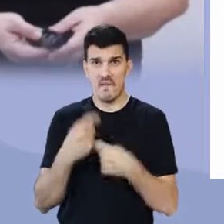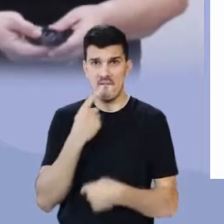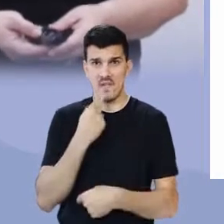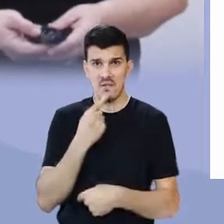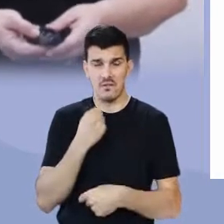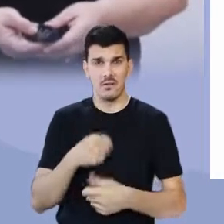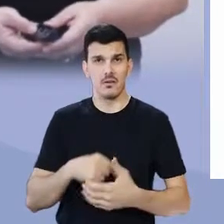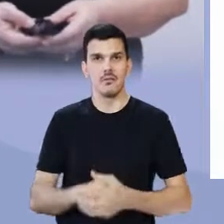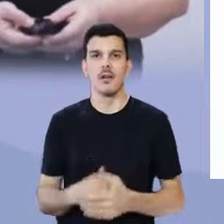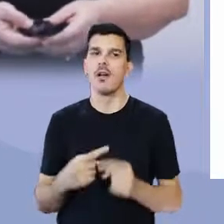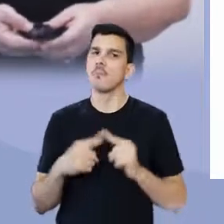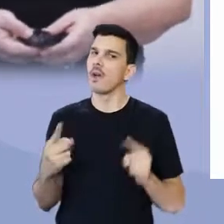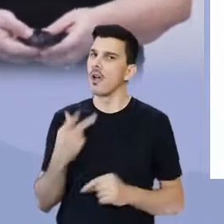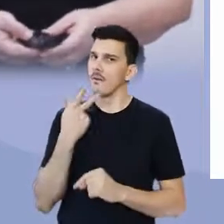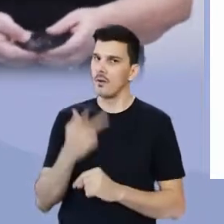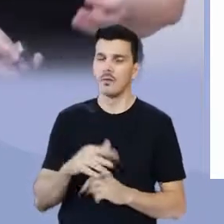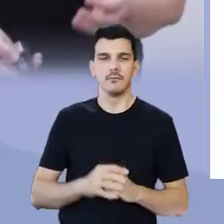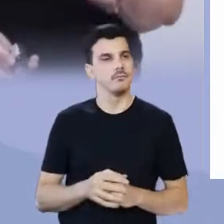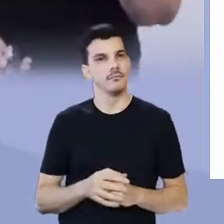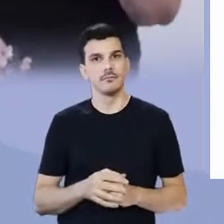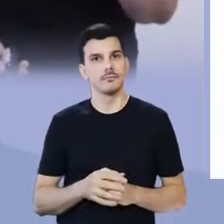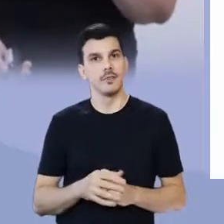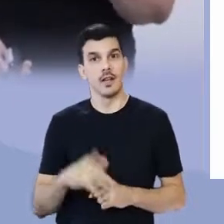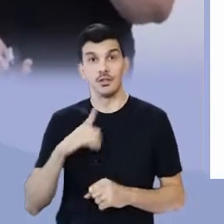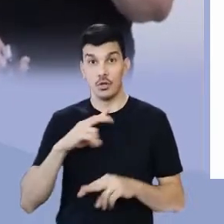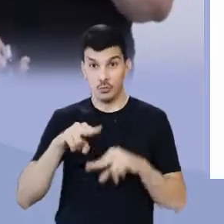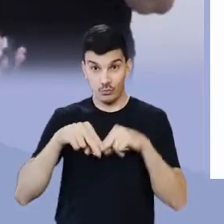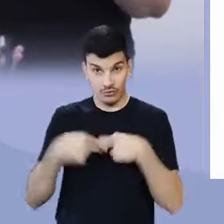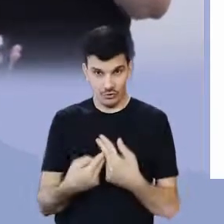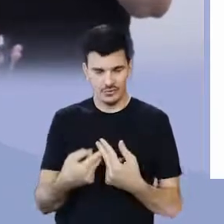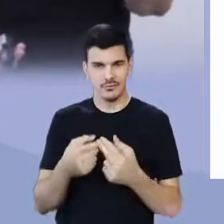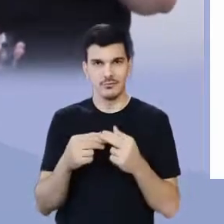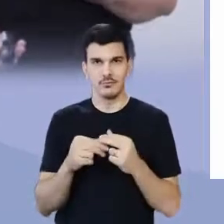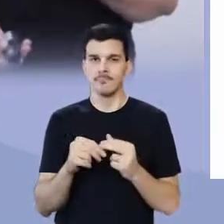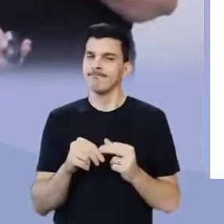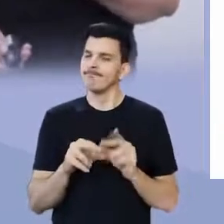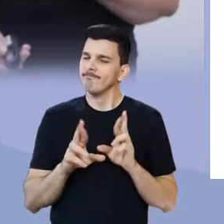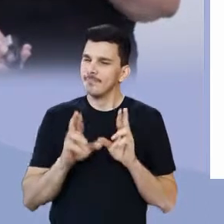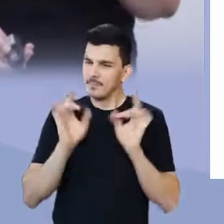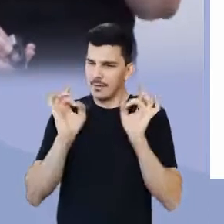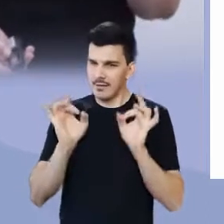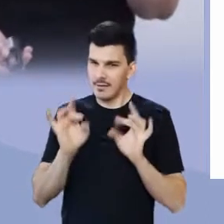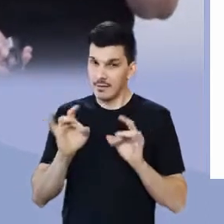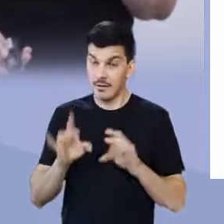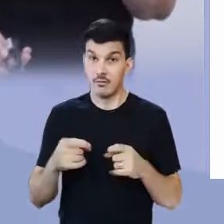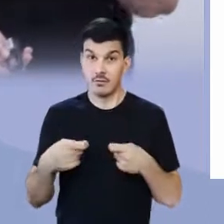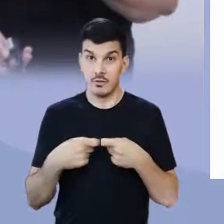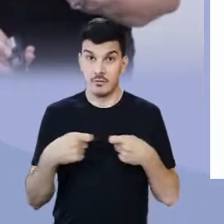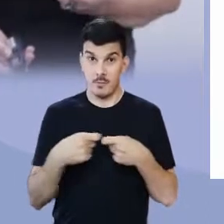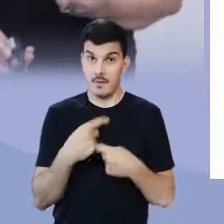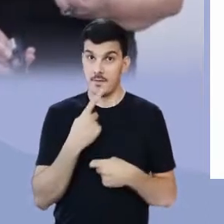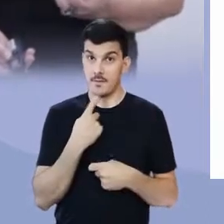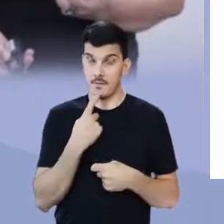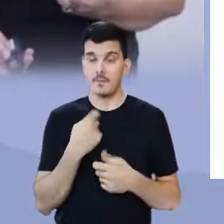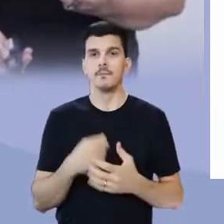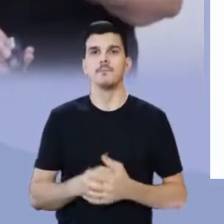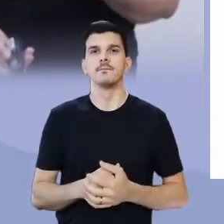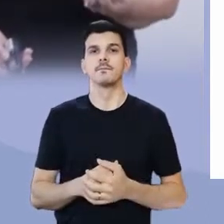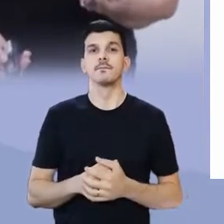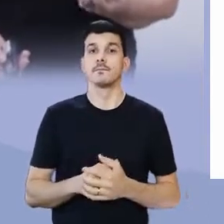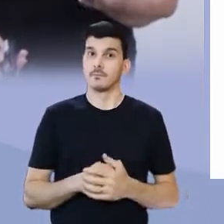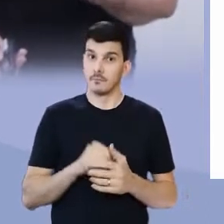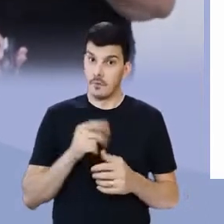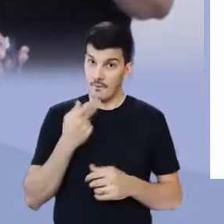vermelhas. Mas ela disse que tinha um motivo muito forte para me colocar as meias vermelhas.